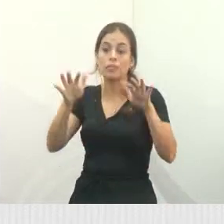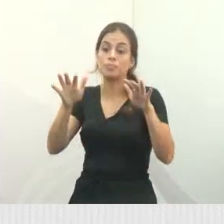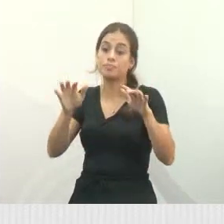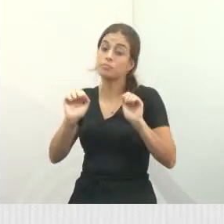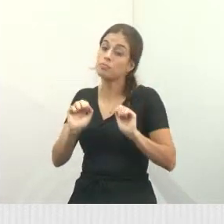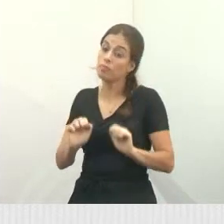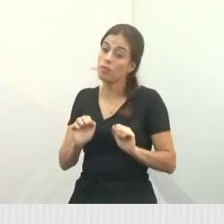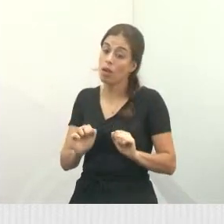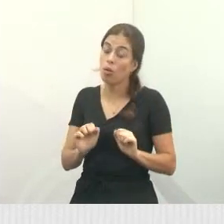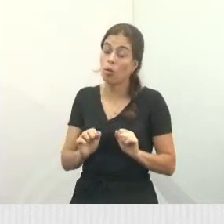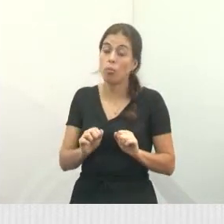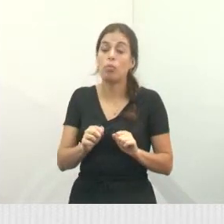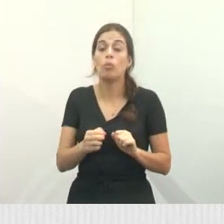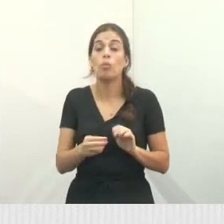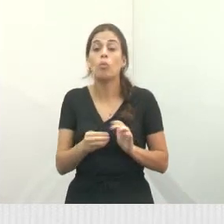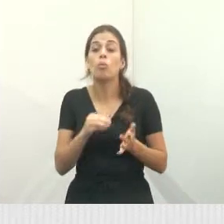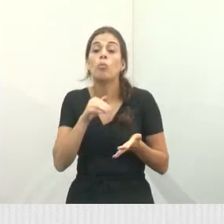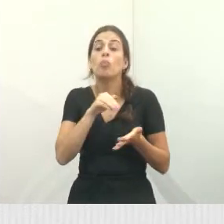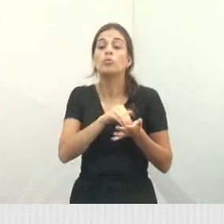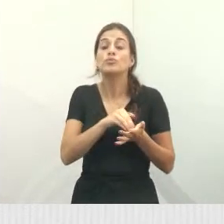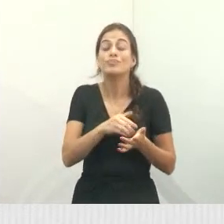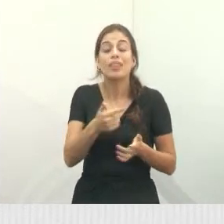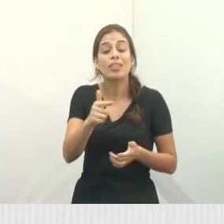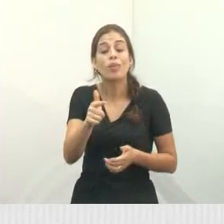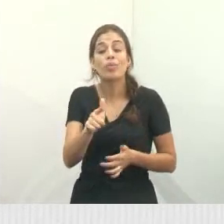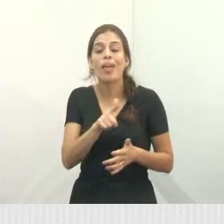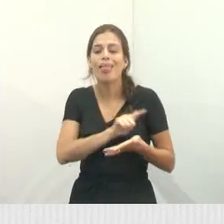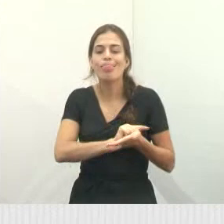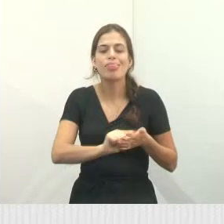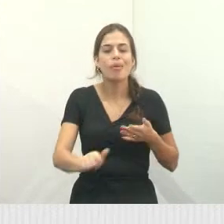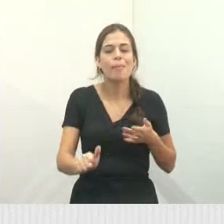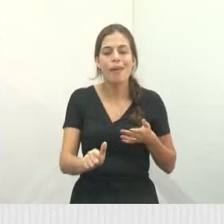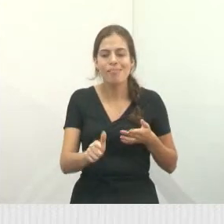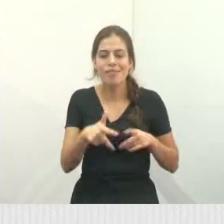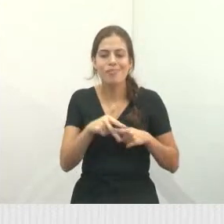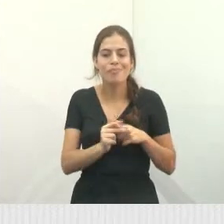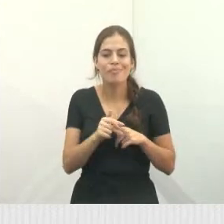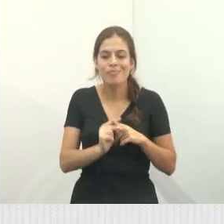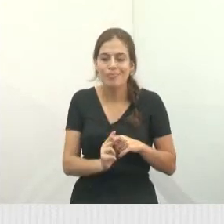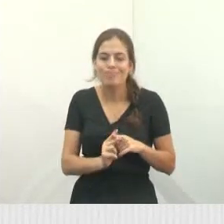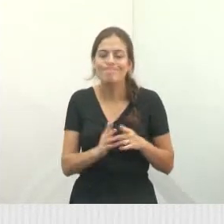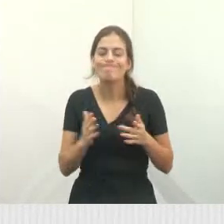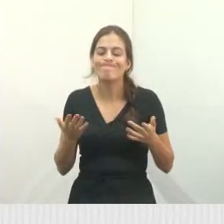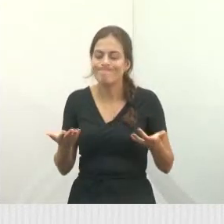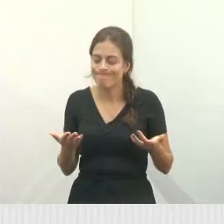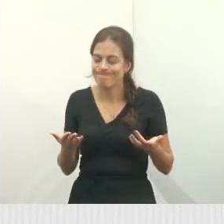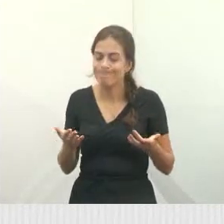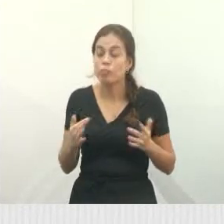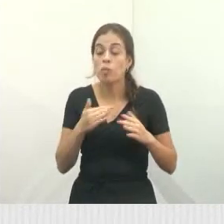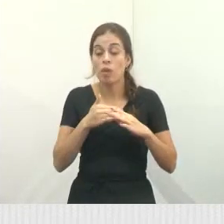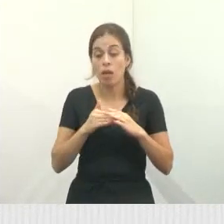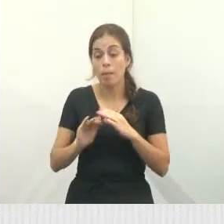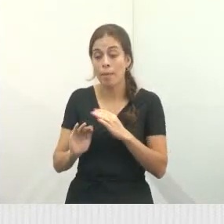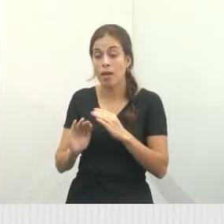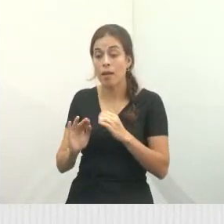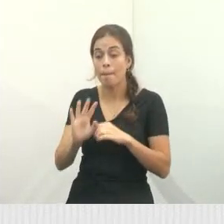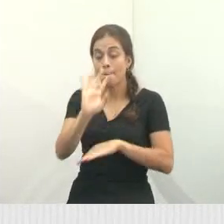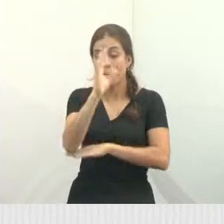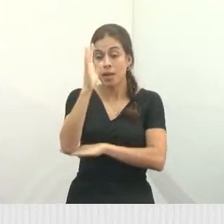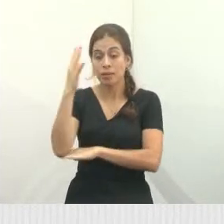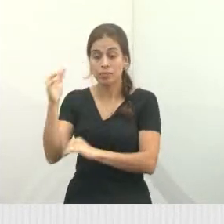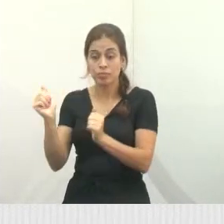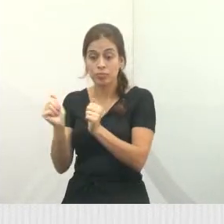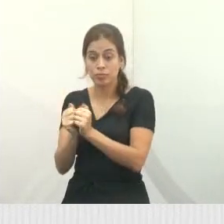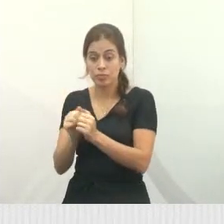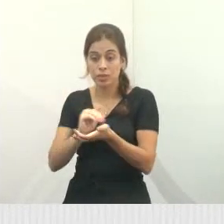motivo é falta de manutenção nas bocas de louco na BL. Então por isso, a gente vai encaminhar ao meio ambiente, junto à secretária